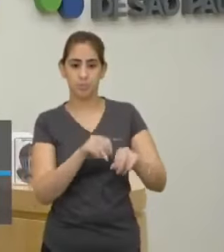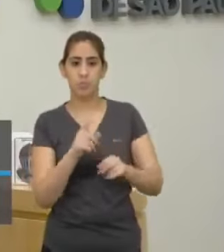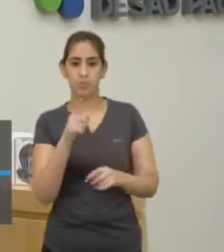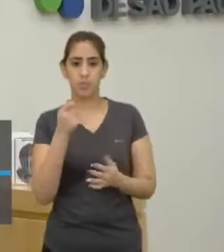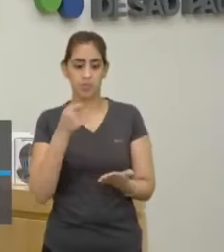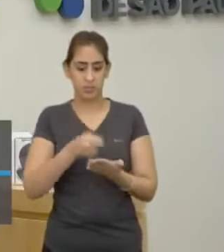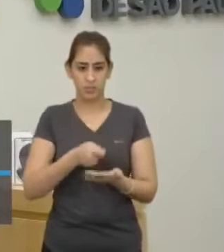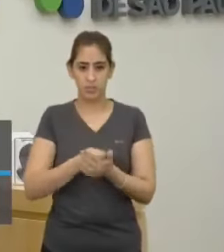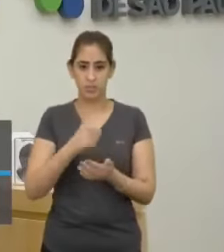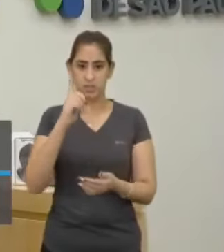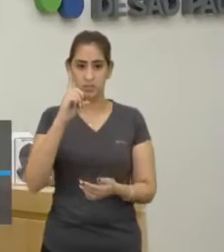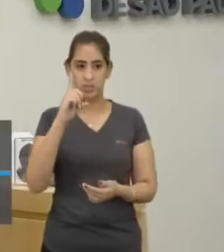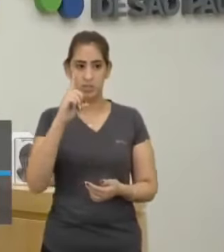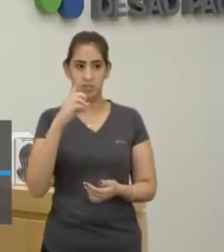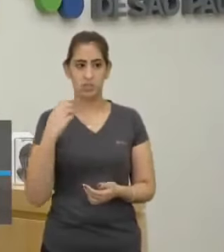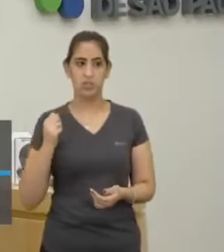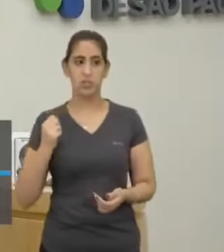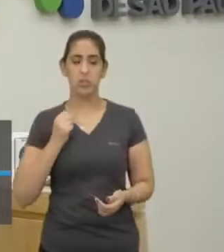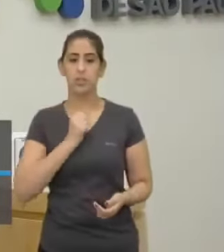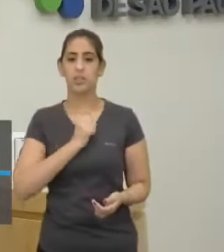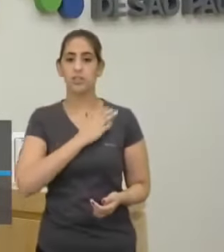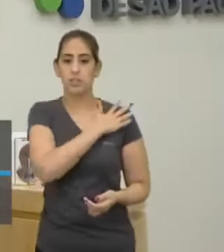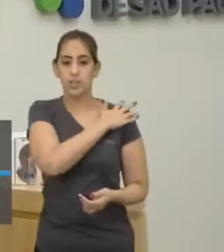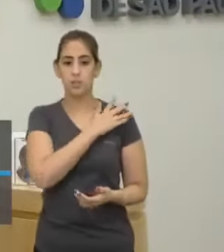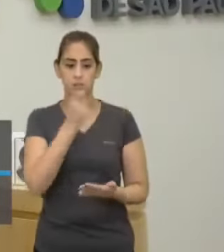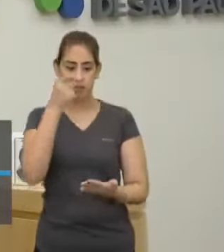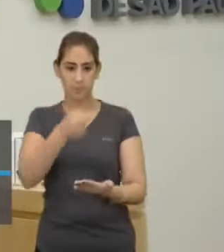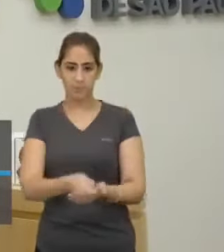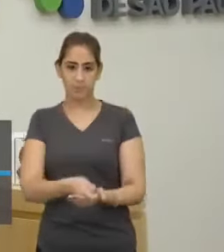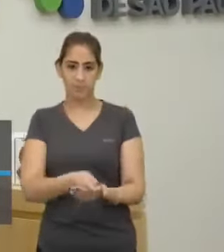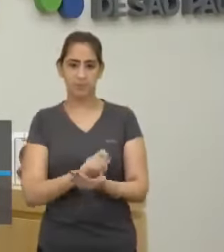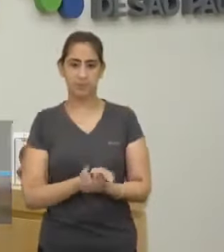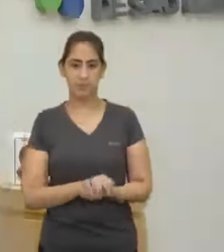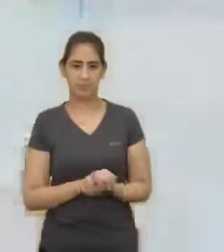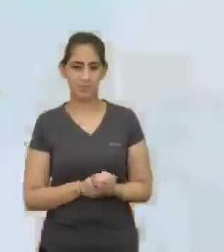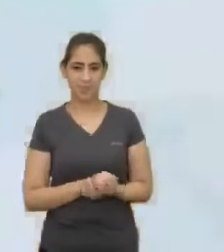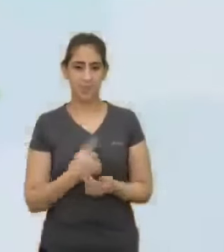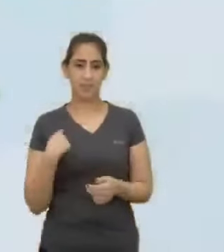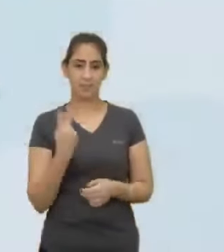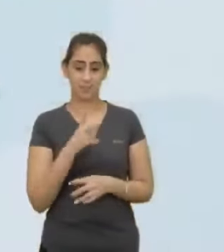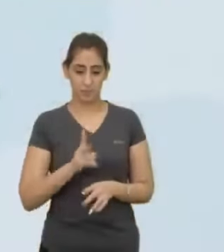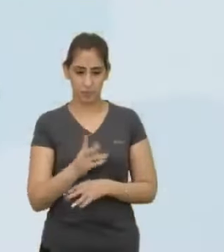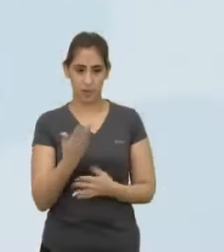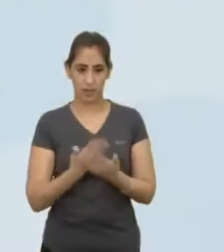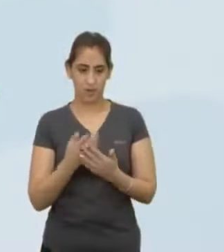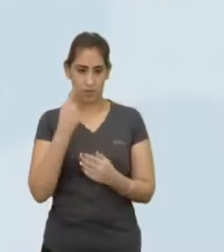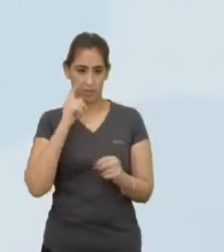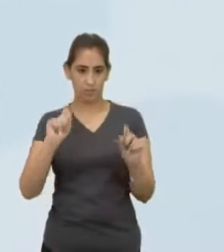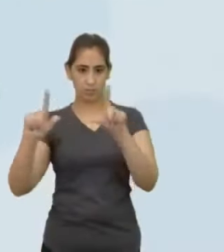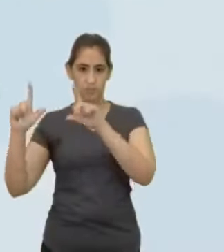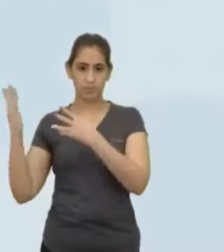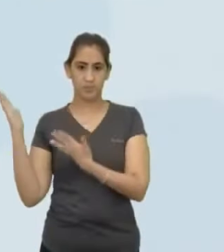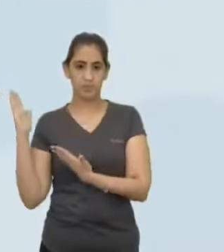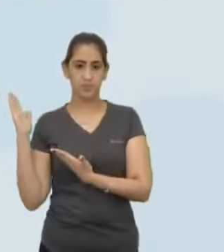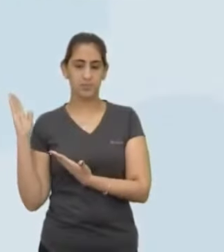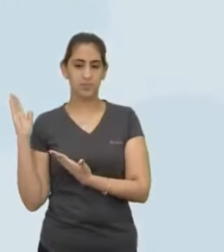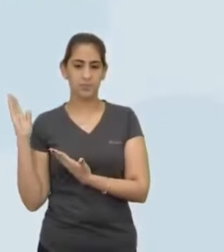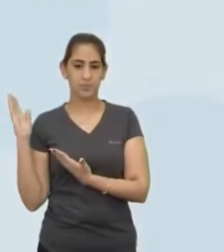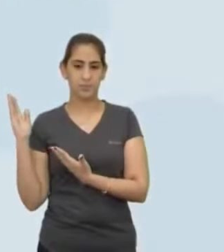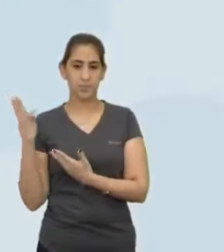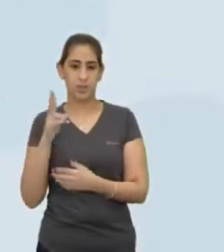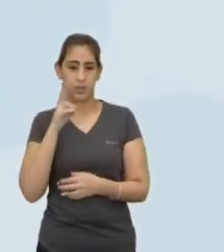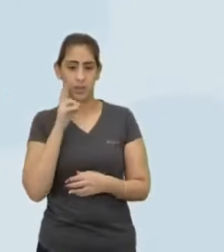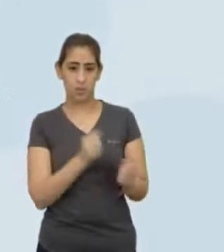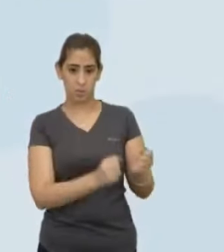ditadura Ou de uma elite antissocial Vamos continuar aqui a aula Olha lá A força ao